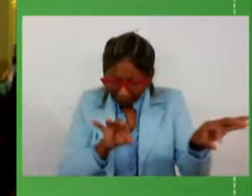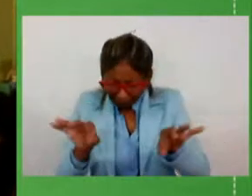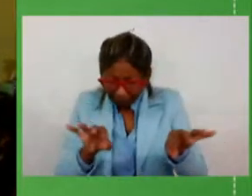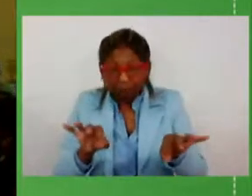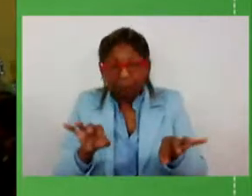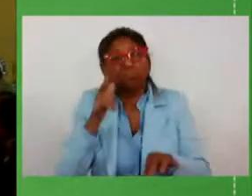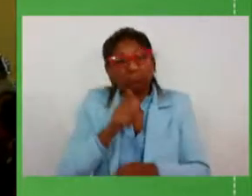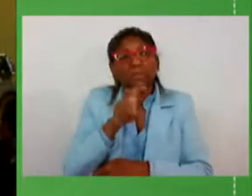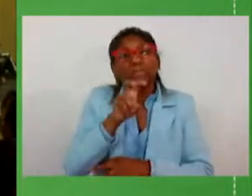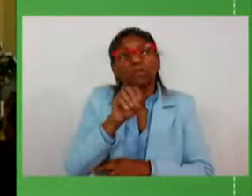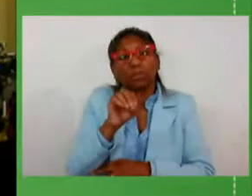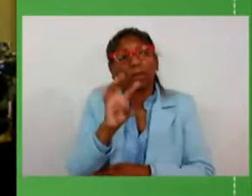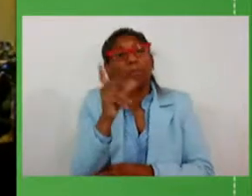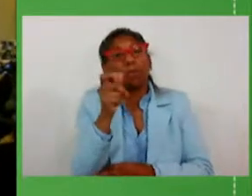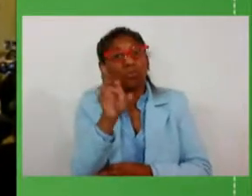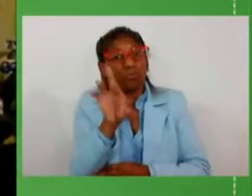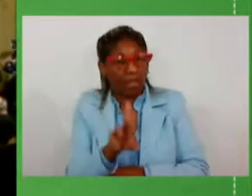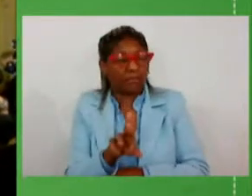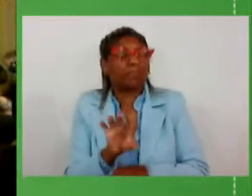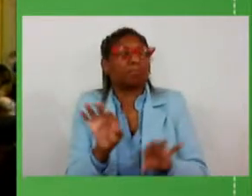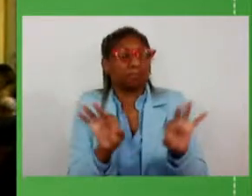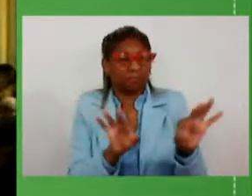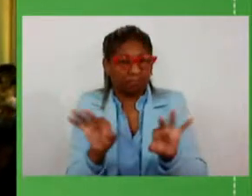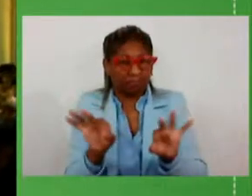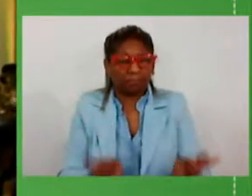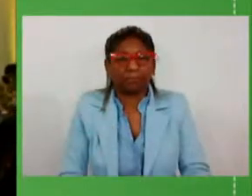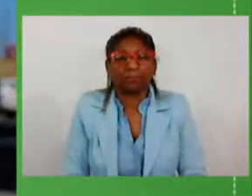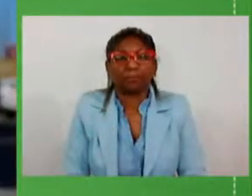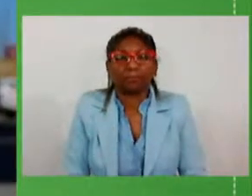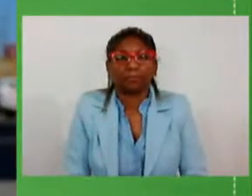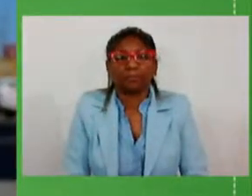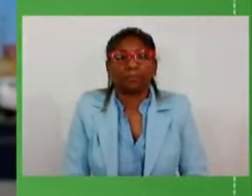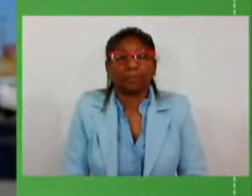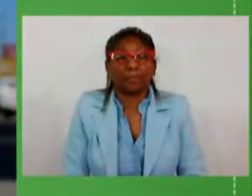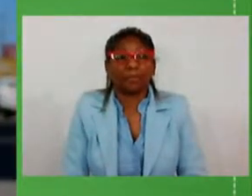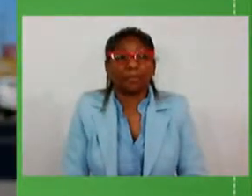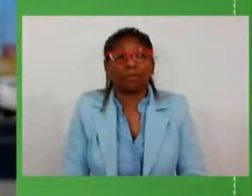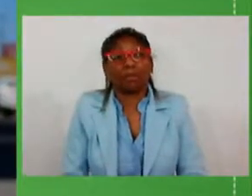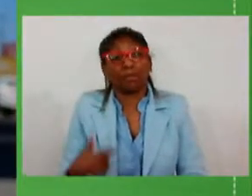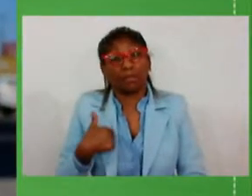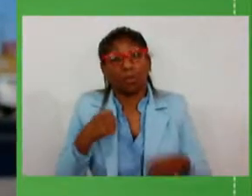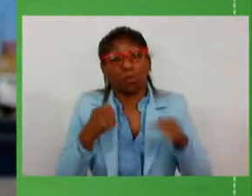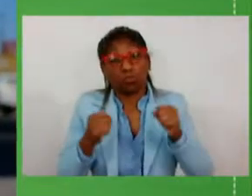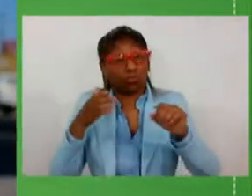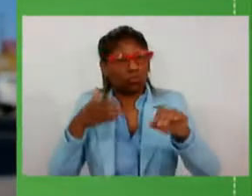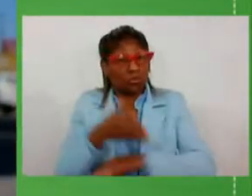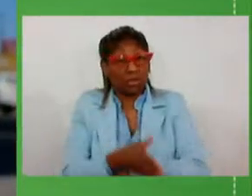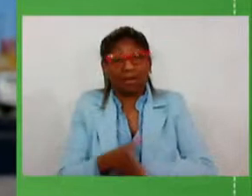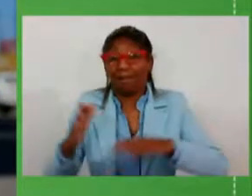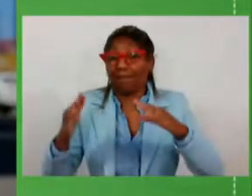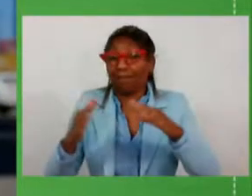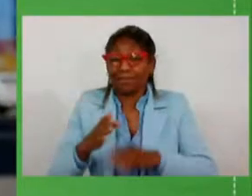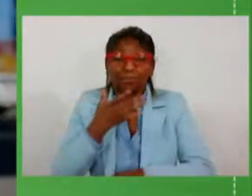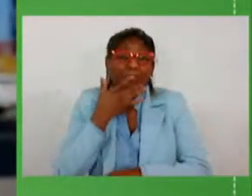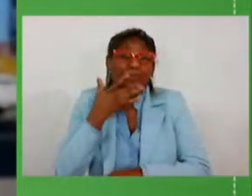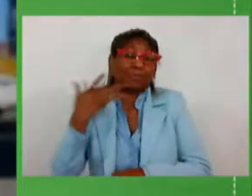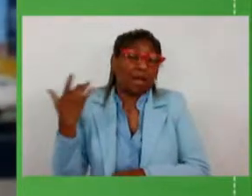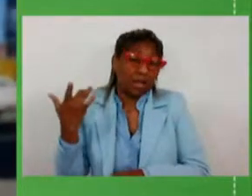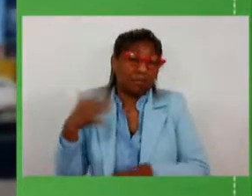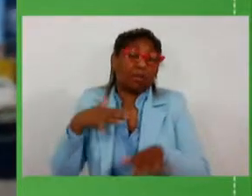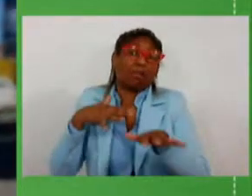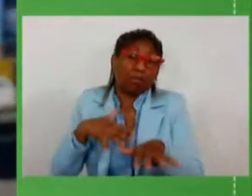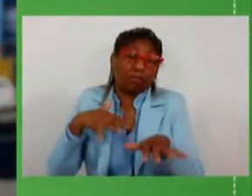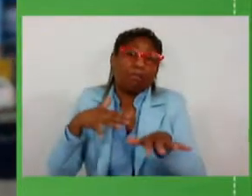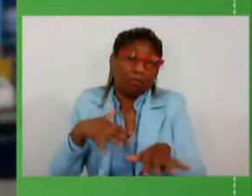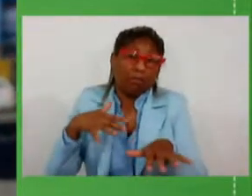de reais para essa duplicação eu poderia chegar em casa com maior facilidade com menor tempo ficar